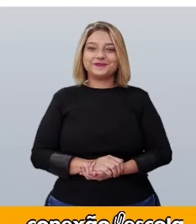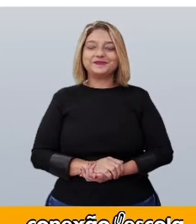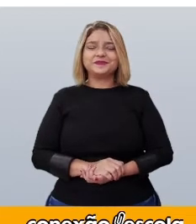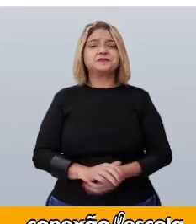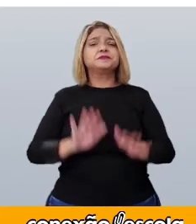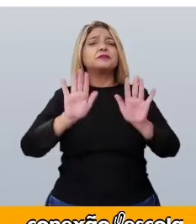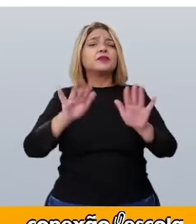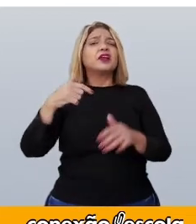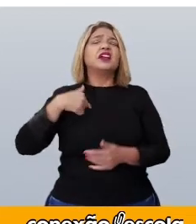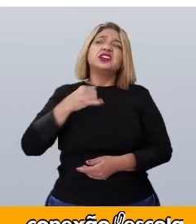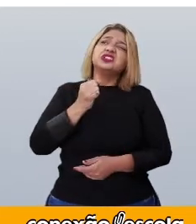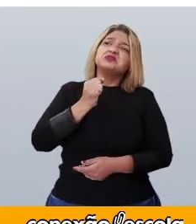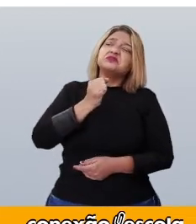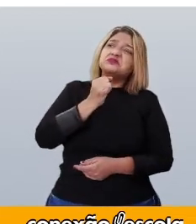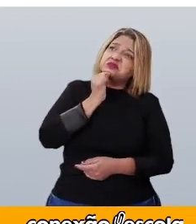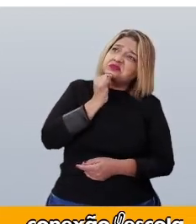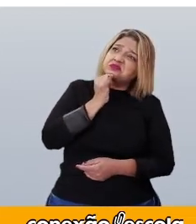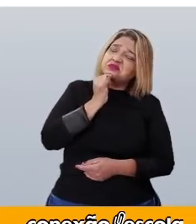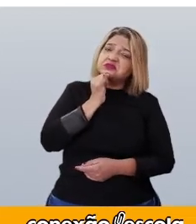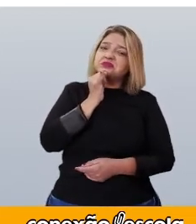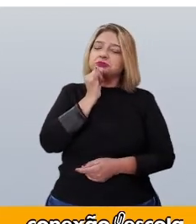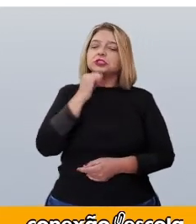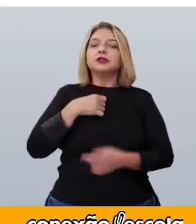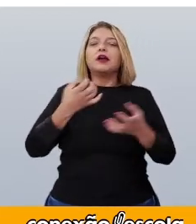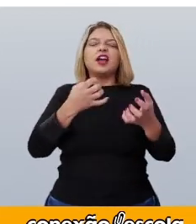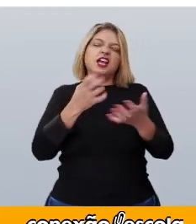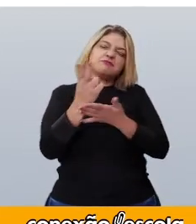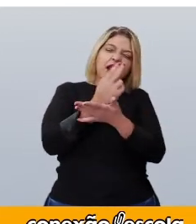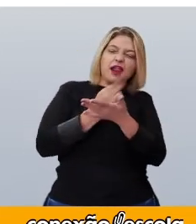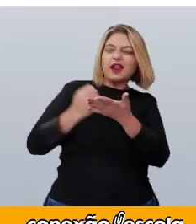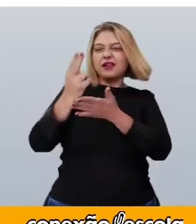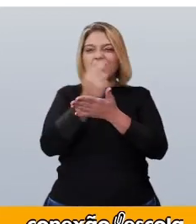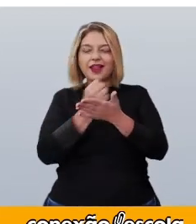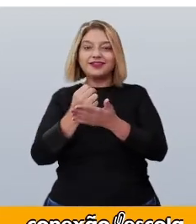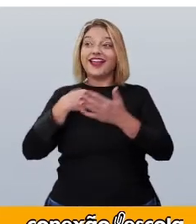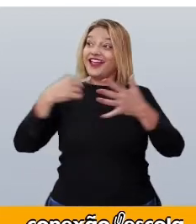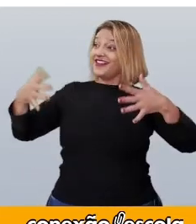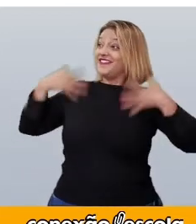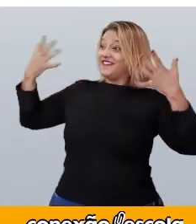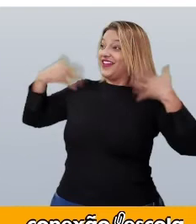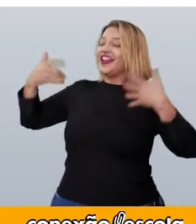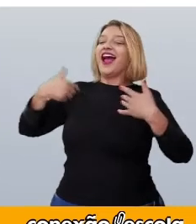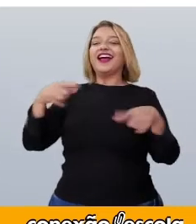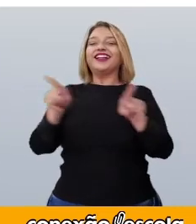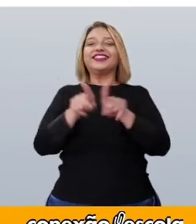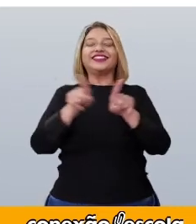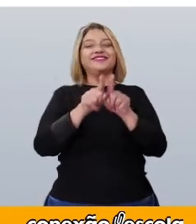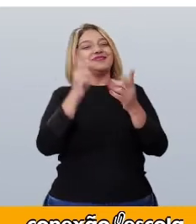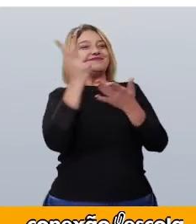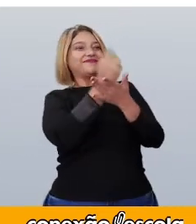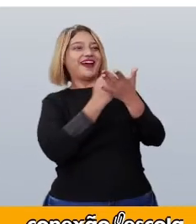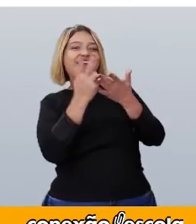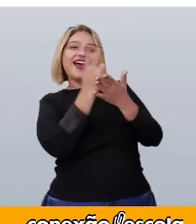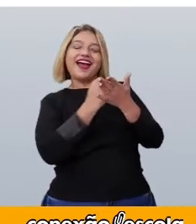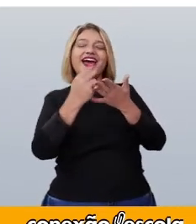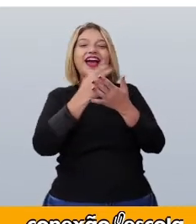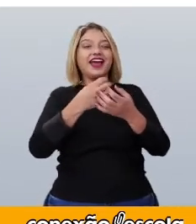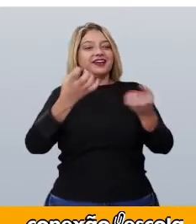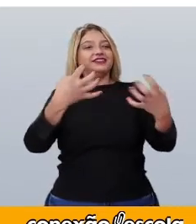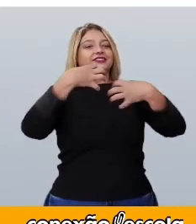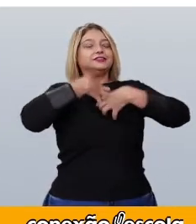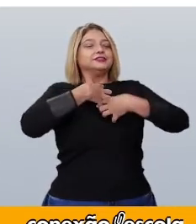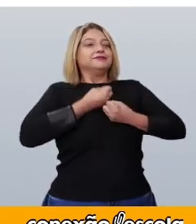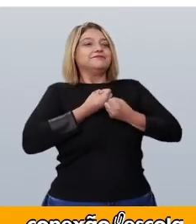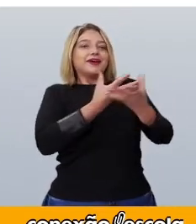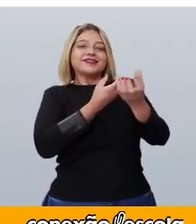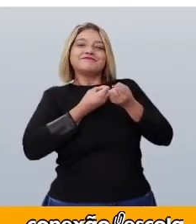Quando estou triste, desconto a raiva no desenho. Quando estou feliz, também expresso o que estou sentindo por